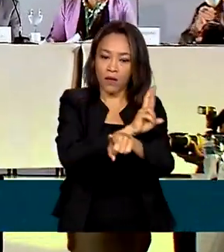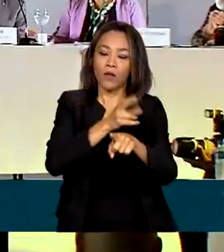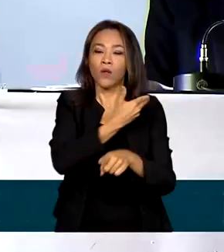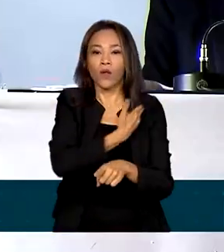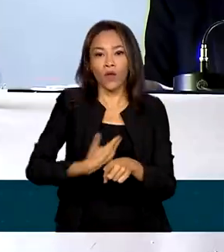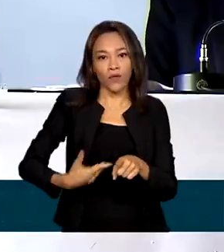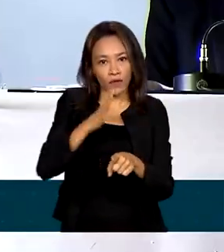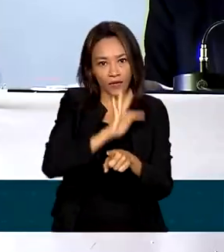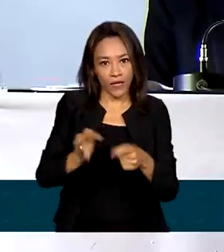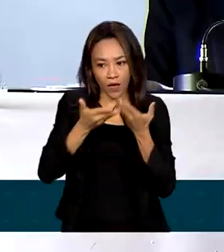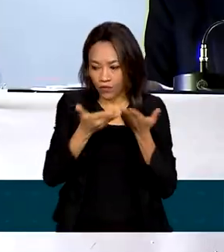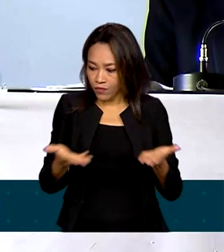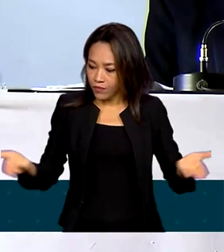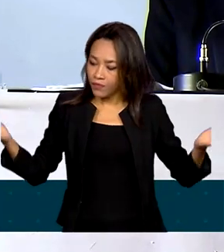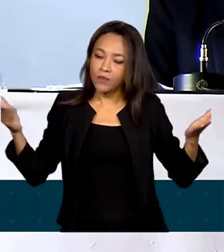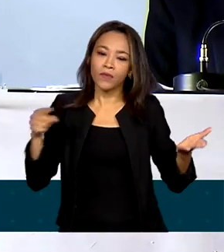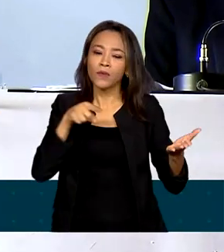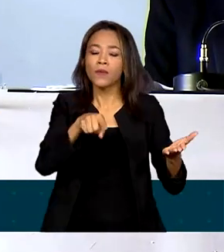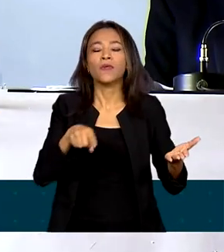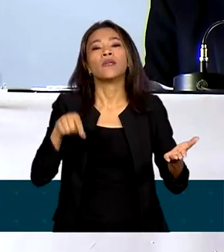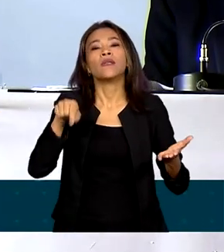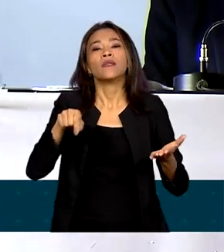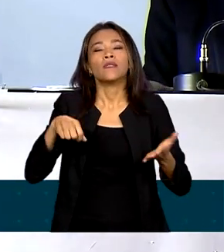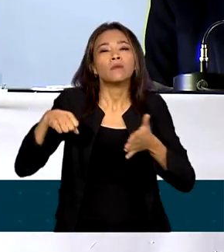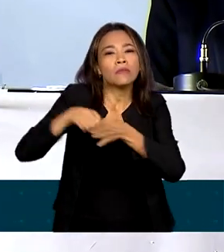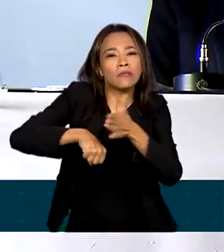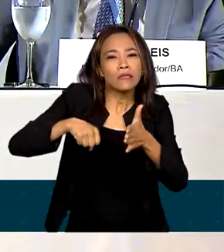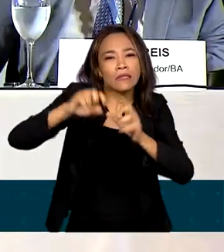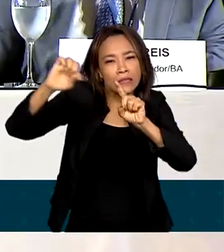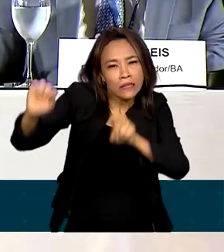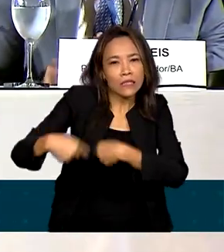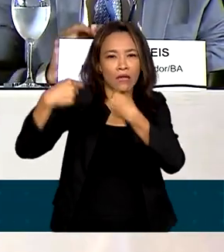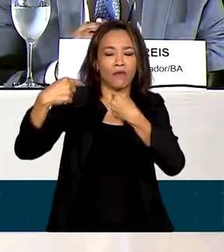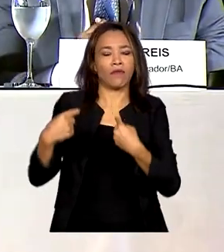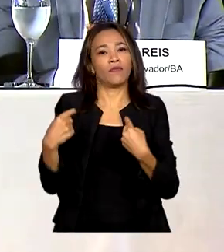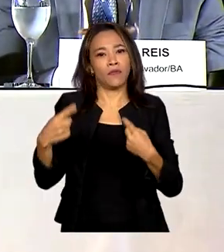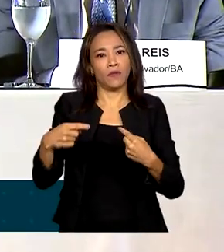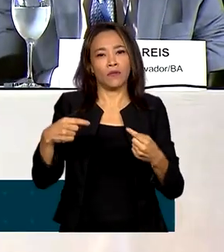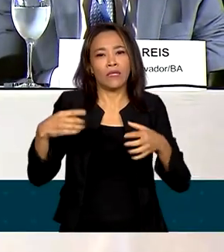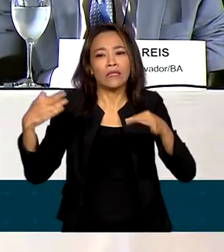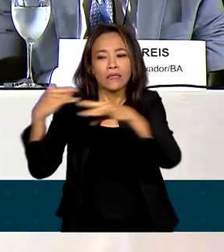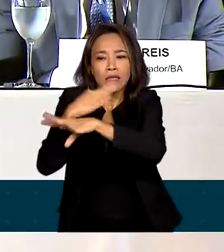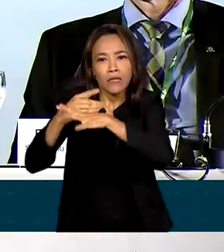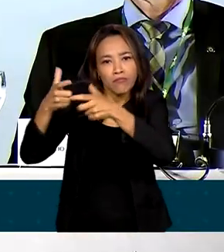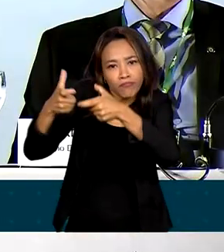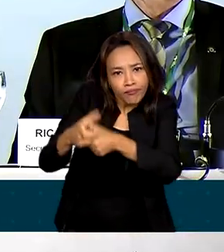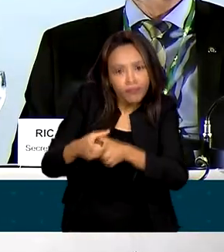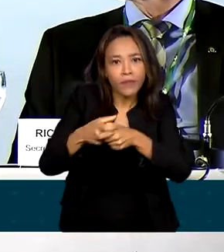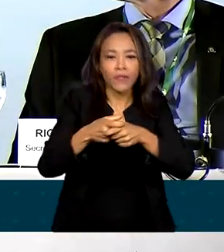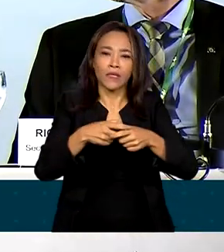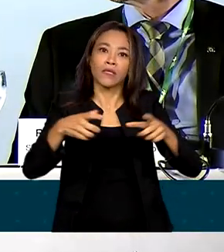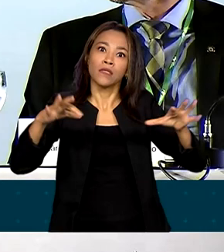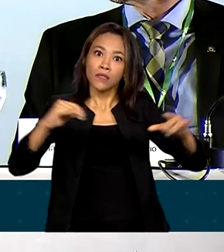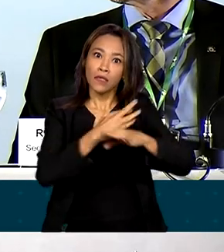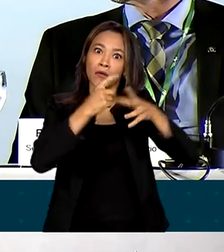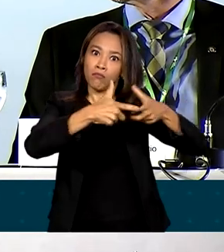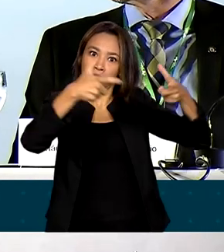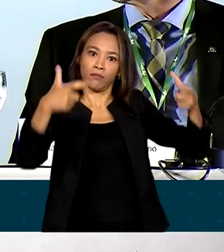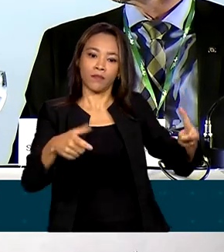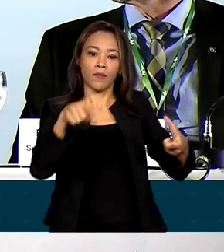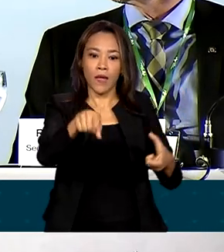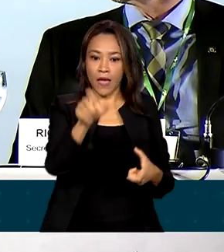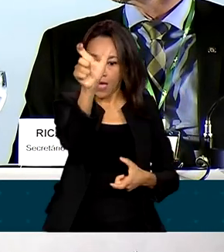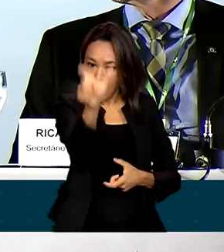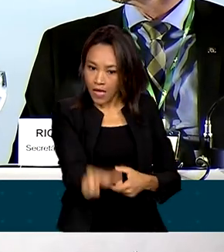Brasília os desafios das médias e grandes cidades, além da reforma tributária. O presidente da Frente Nacional de